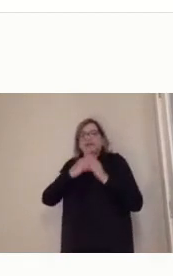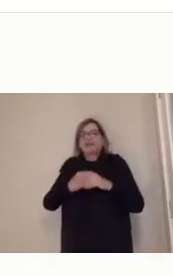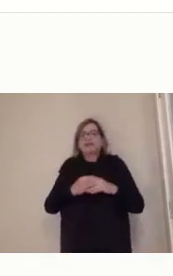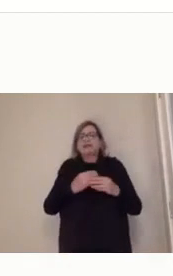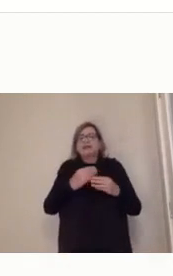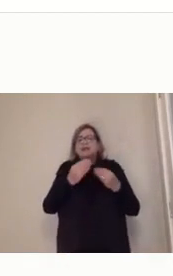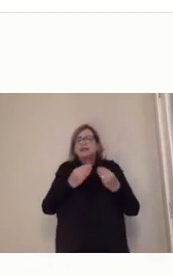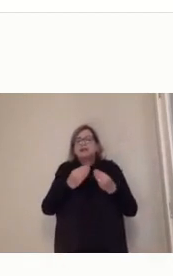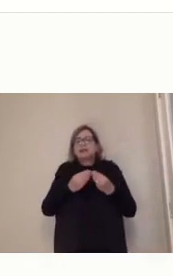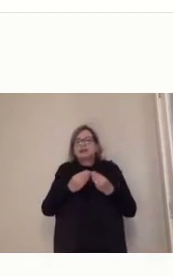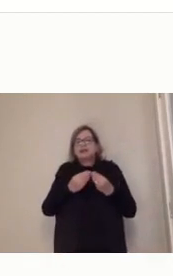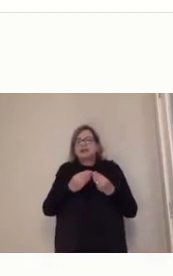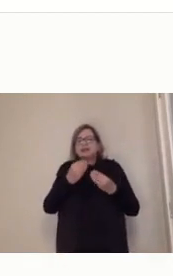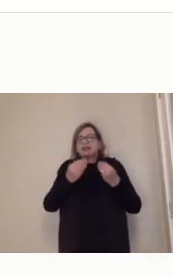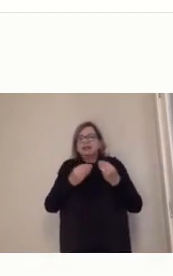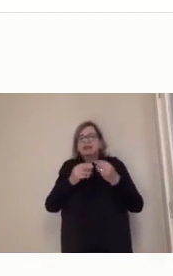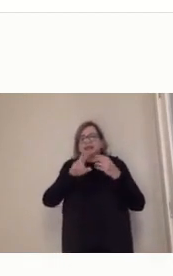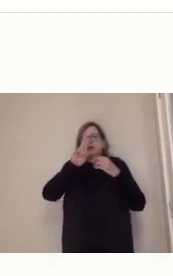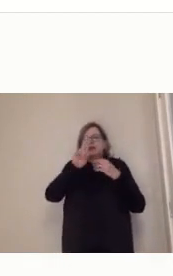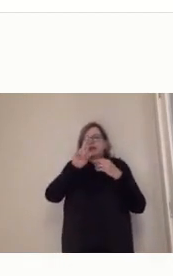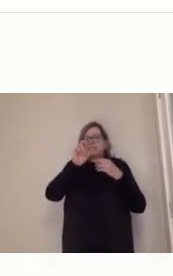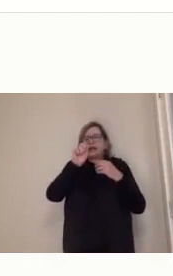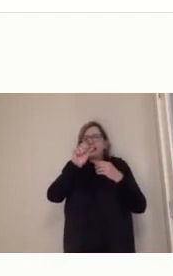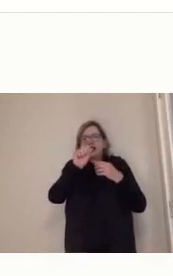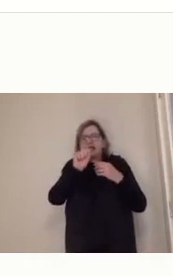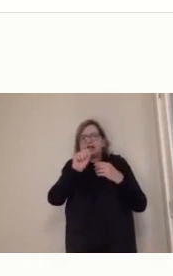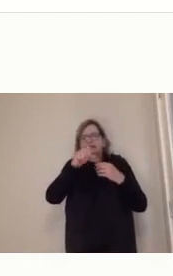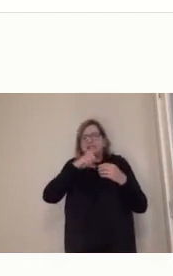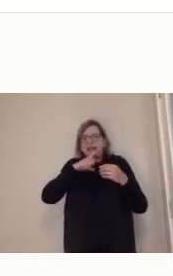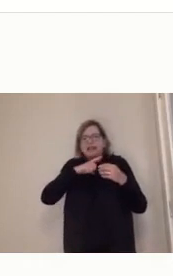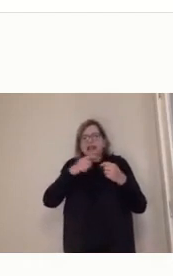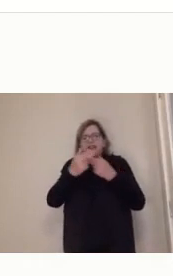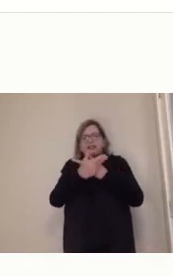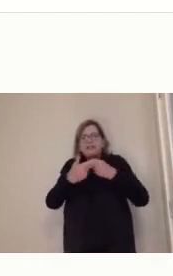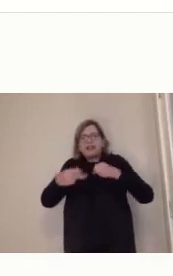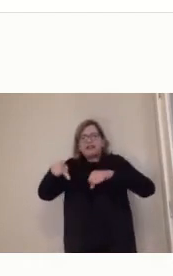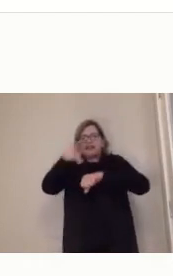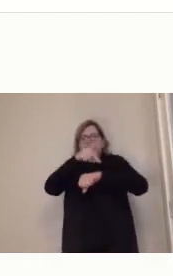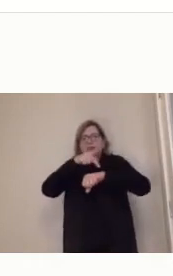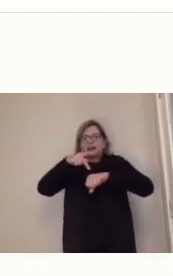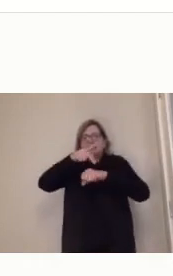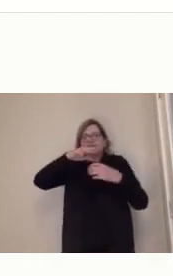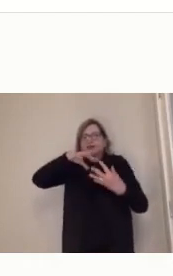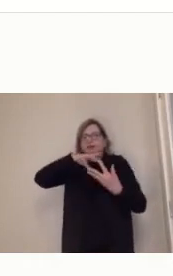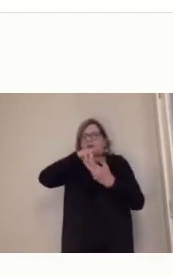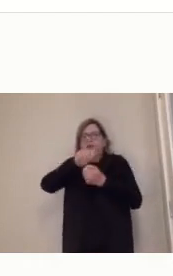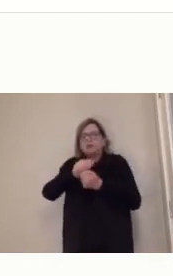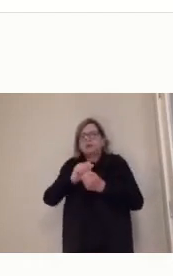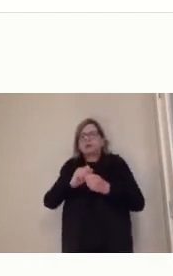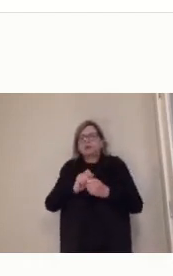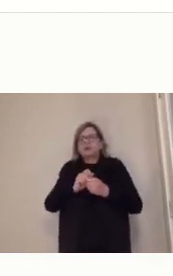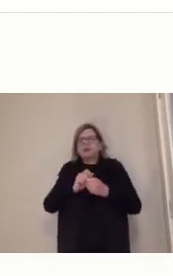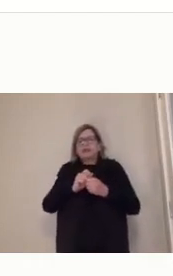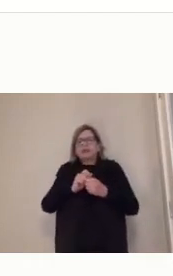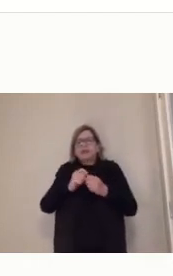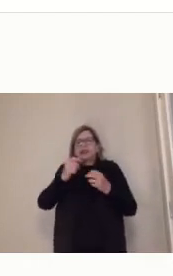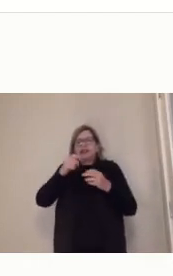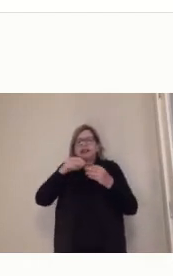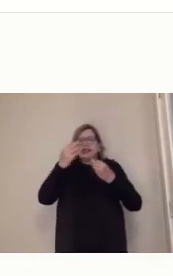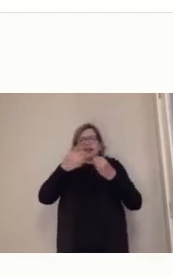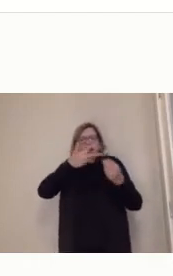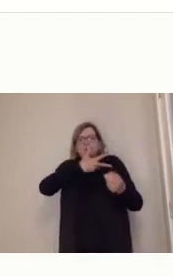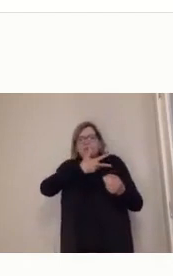Alemanha, Portugal, Países Baixos, Nova Zelândia, Venezuela, Japão, e é onde você buscar, você tem aí essas universidades